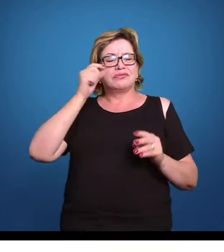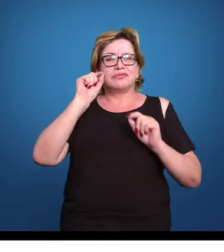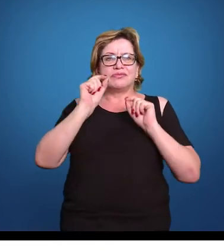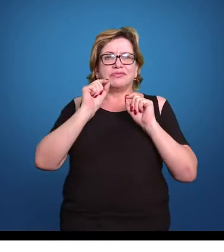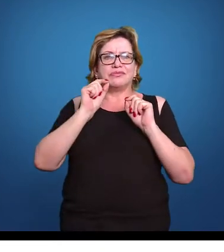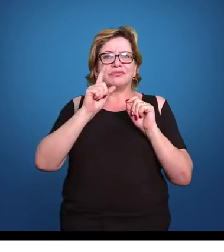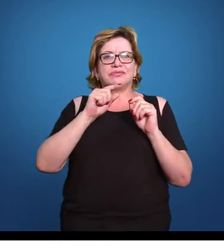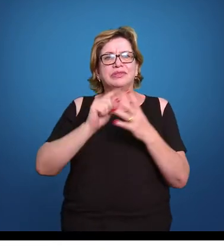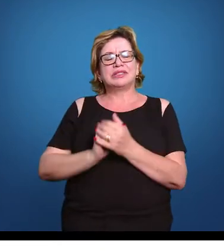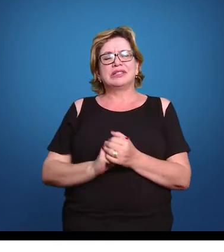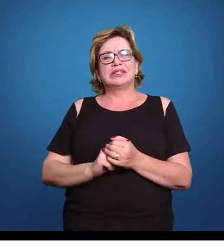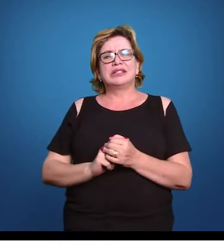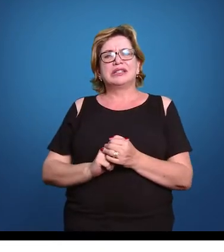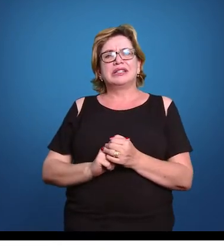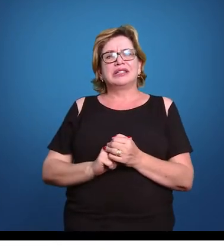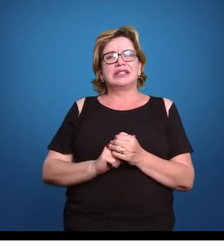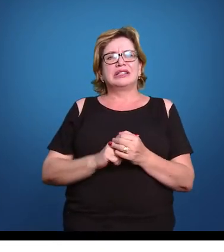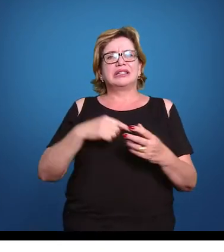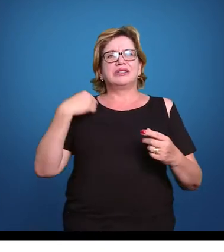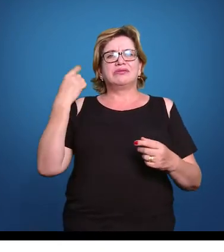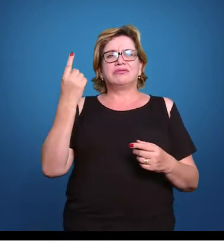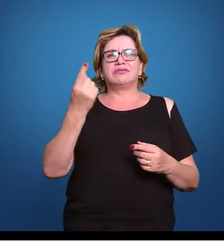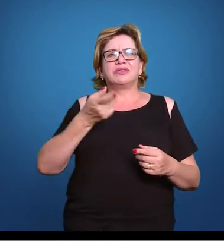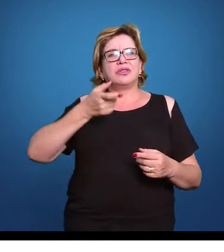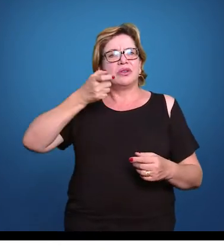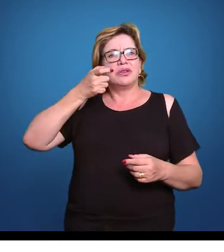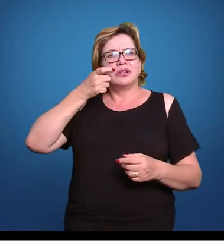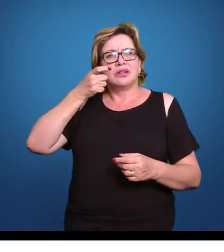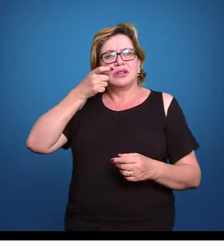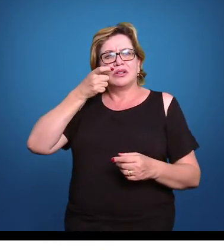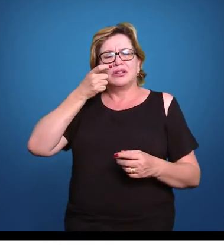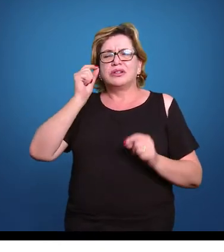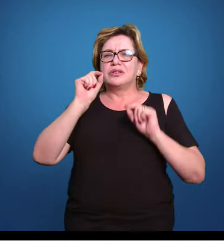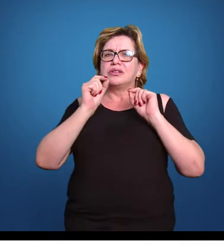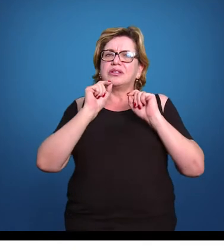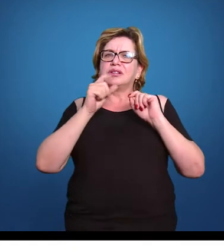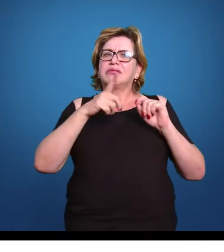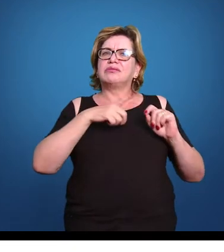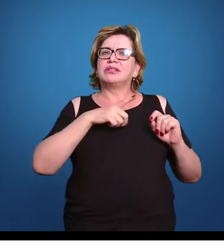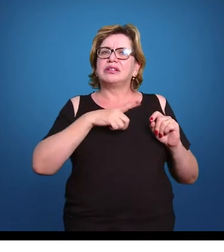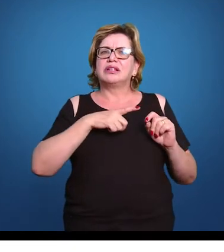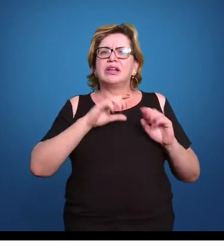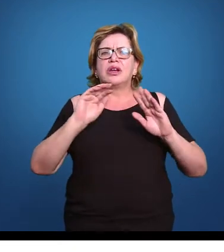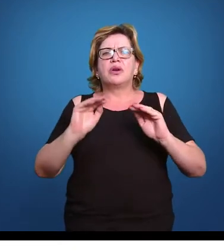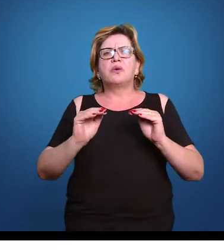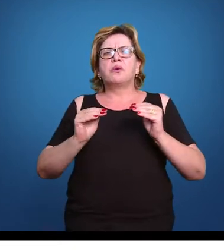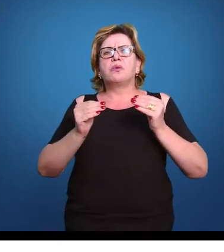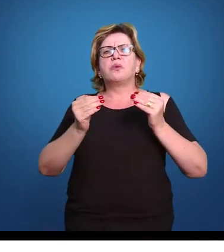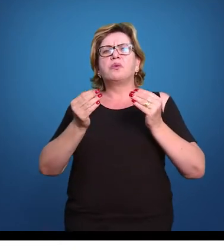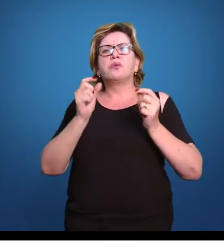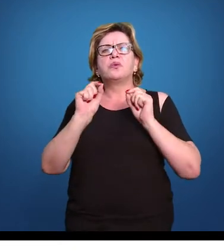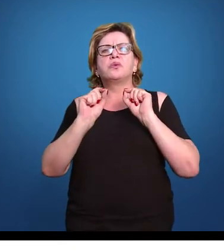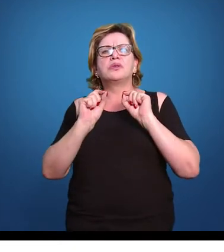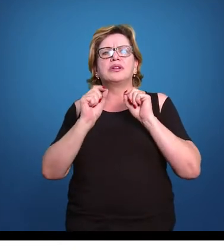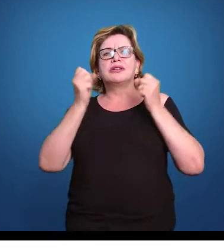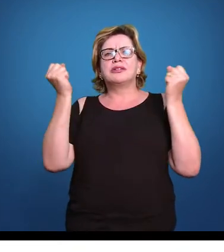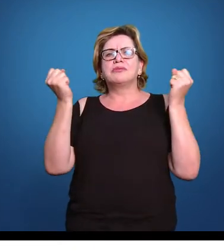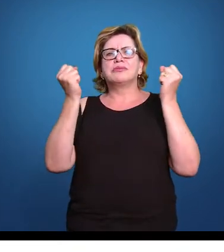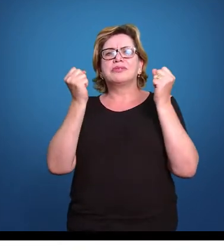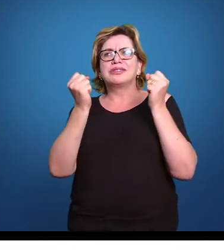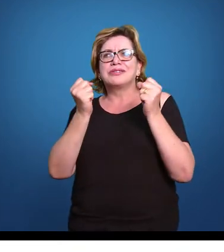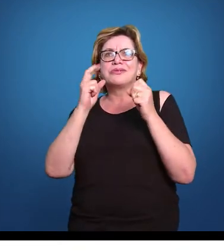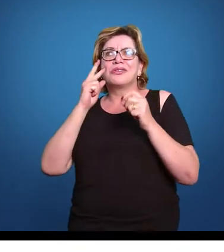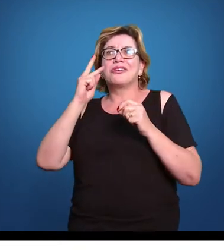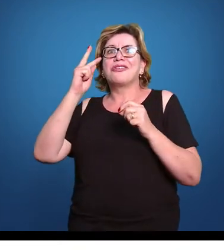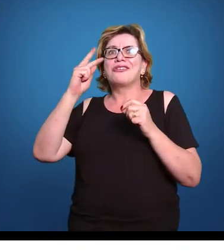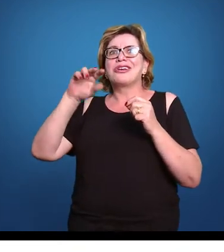aí é o cenário externo, nós observamos o comércio internacional. Quais as possibilidades que nós temos de nos inserir